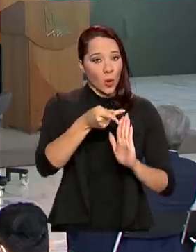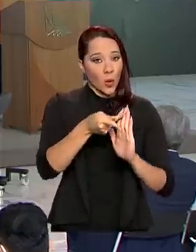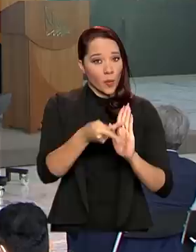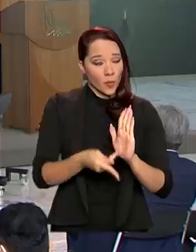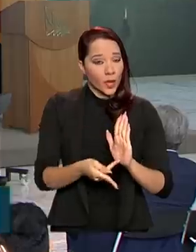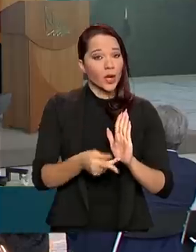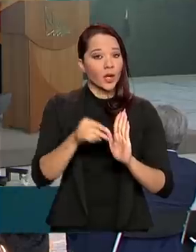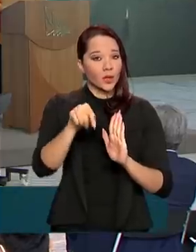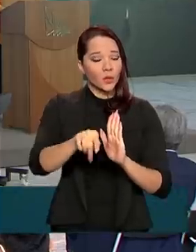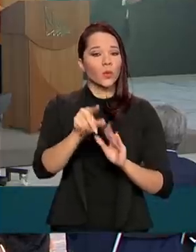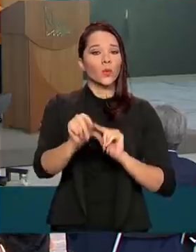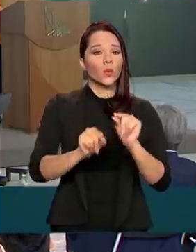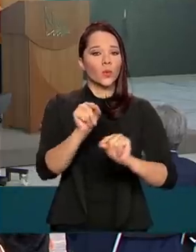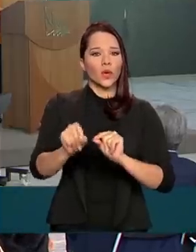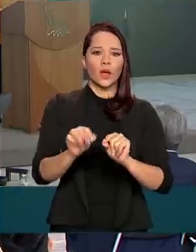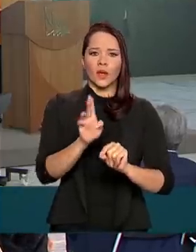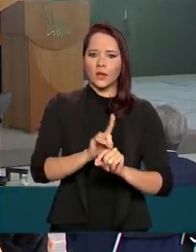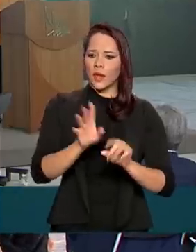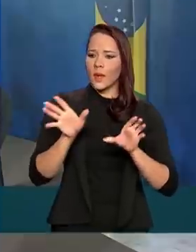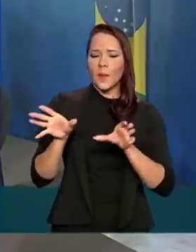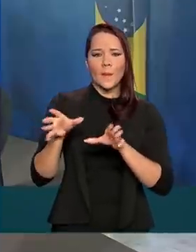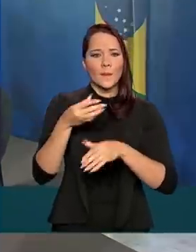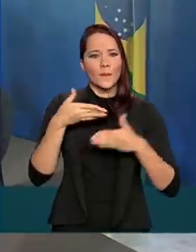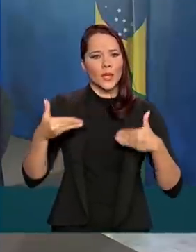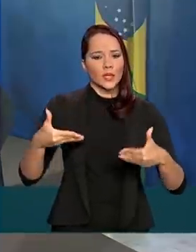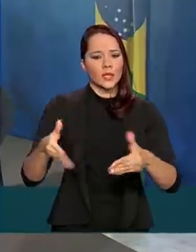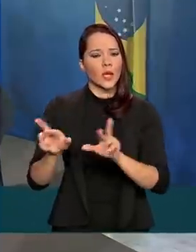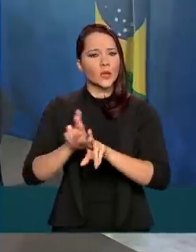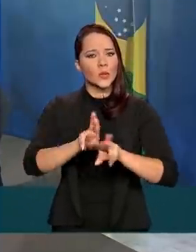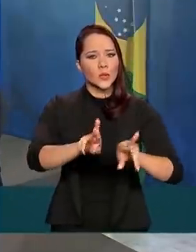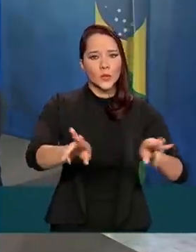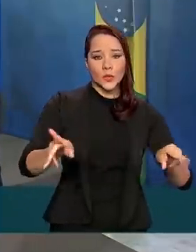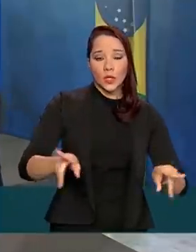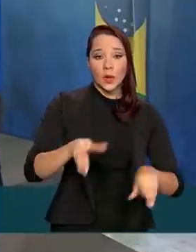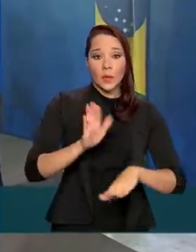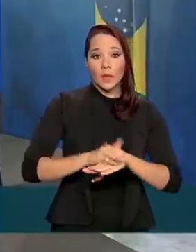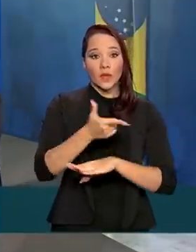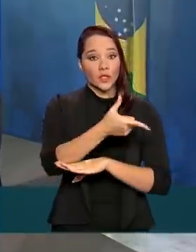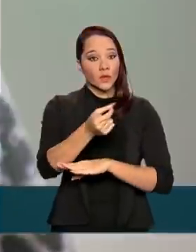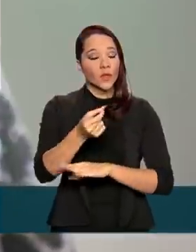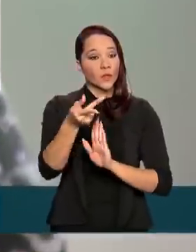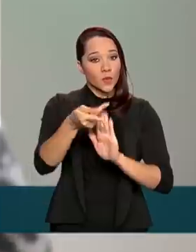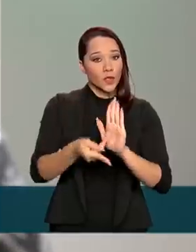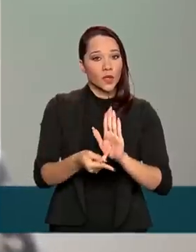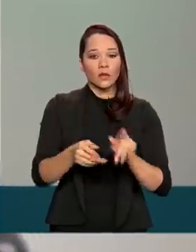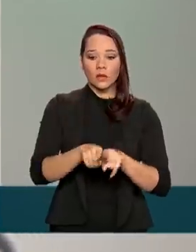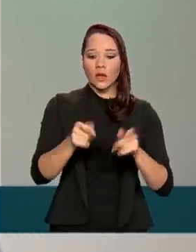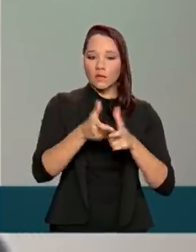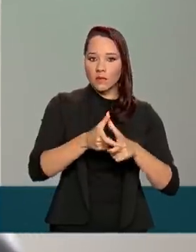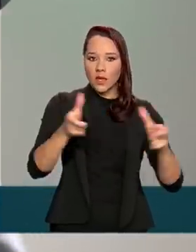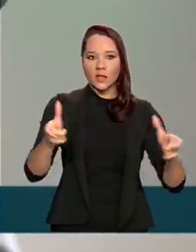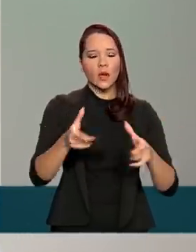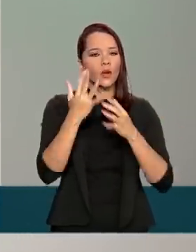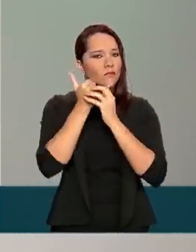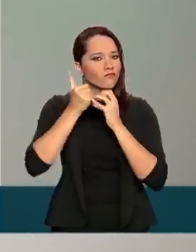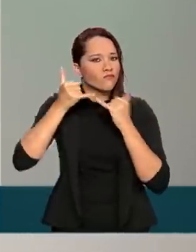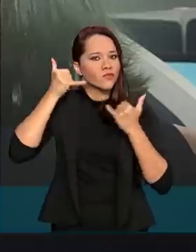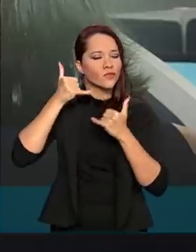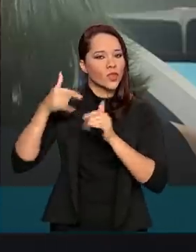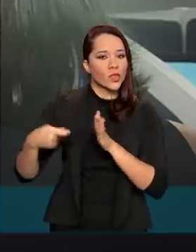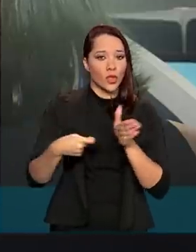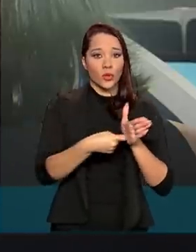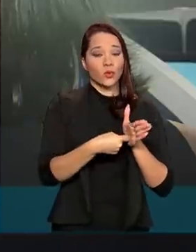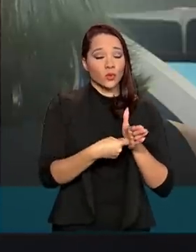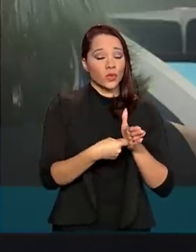contingência envolve vários ministérios. São mais de 20 ações, entre elas a ampliação dos canais de denúncia,